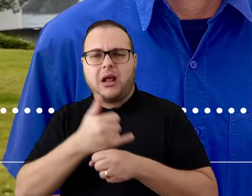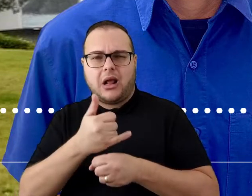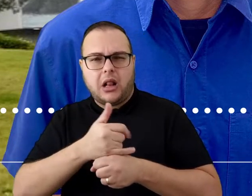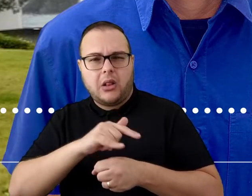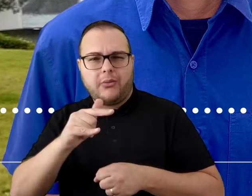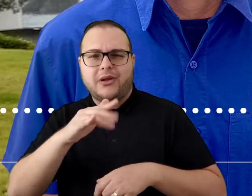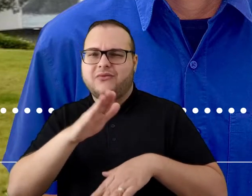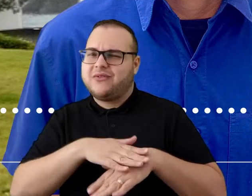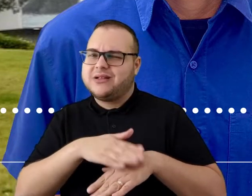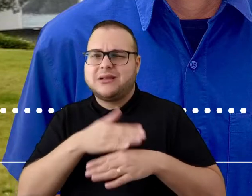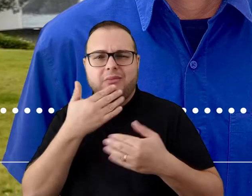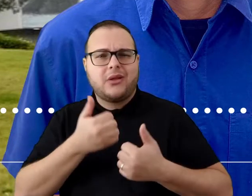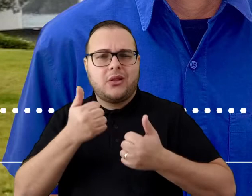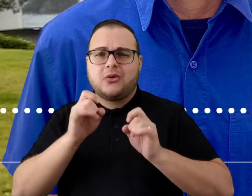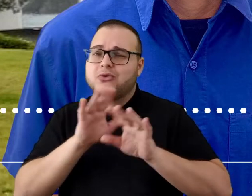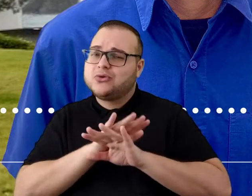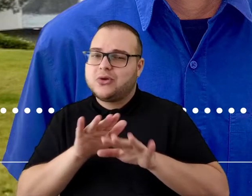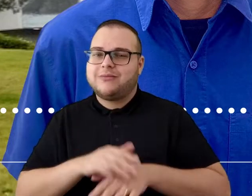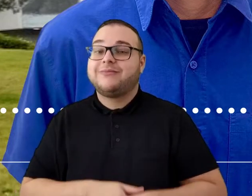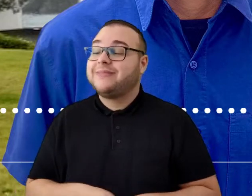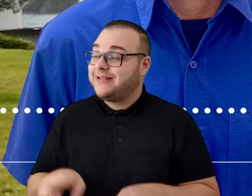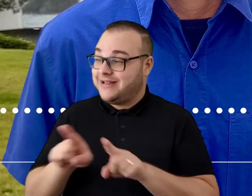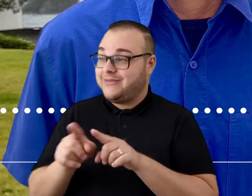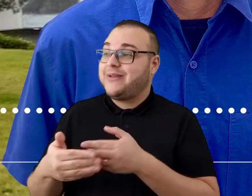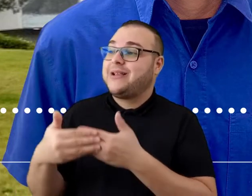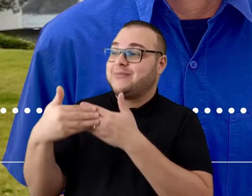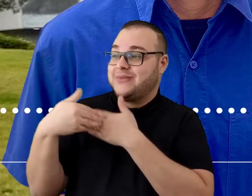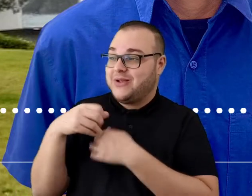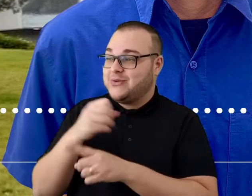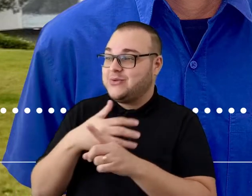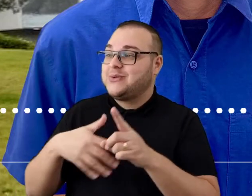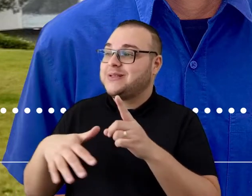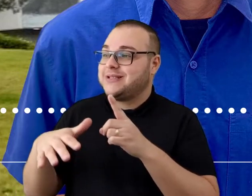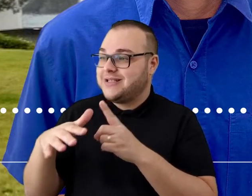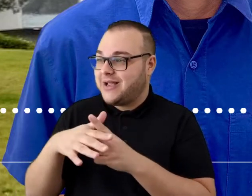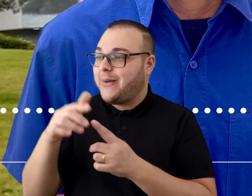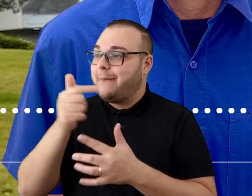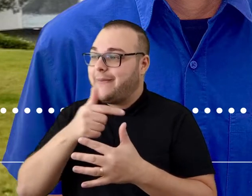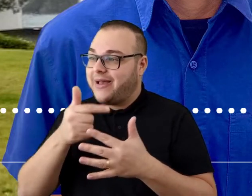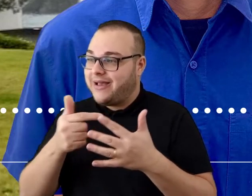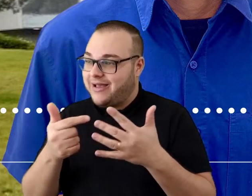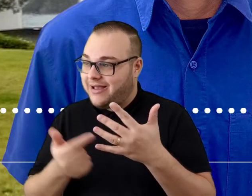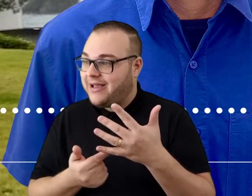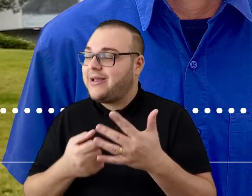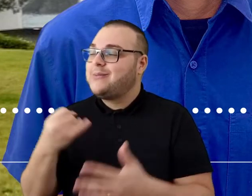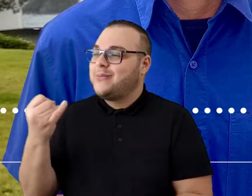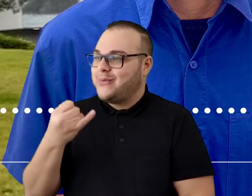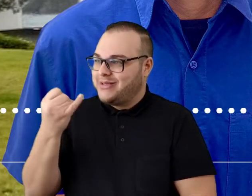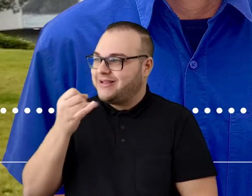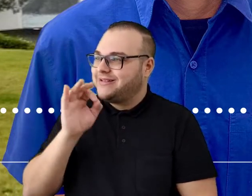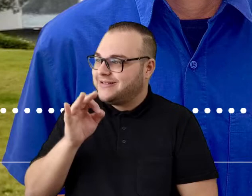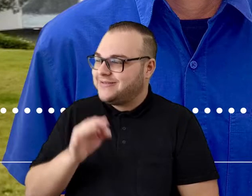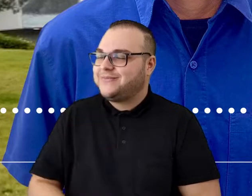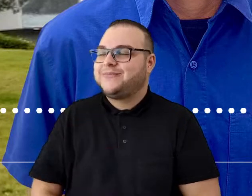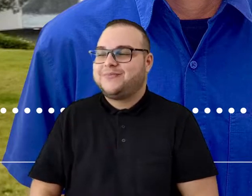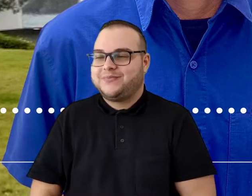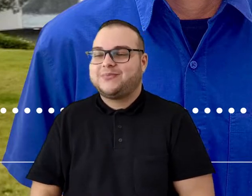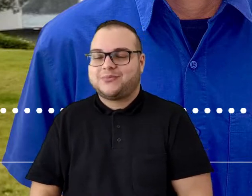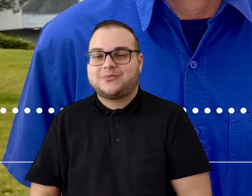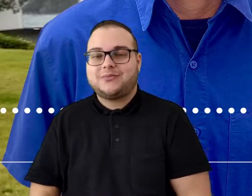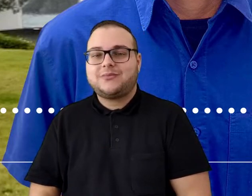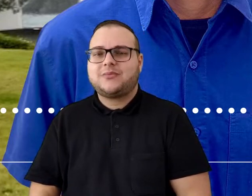é o nosso objetivo. E com responsabilidade social. Com os tópicos GSD que a gente tanto fala que internamente e externamente.